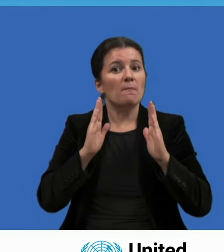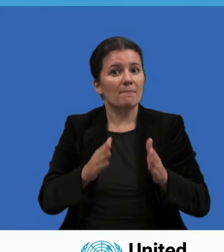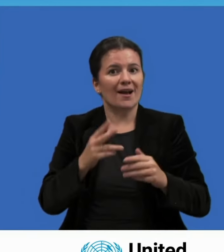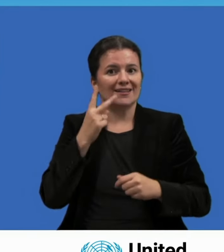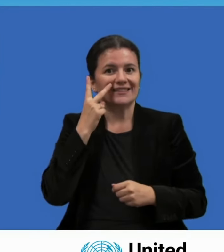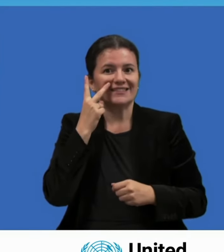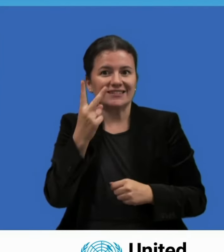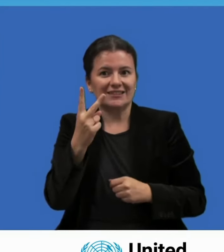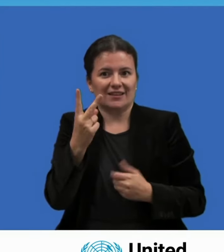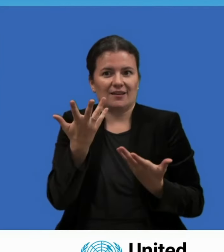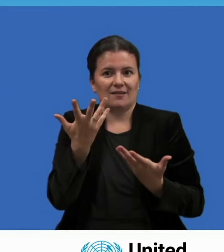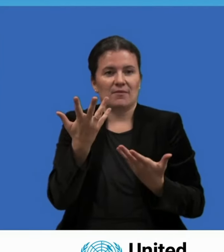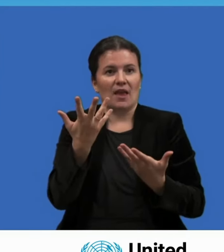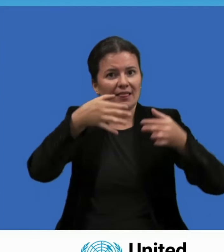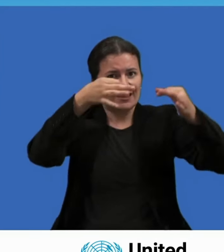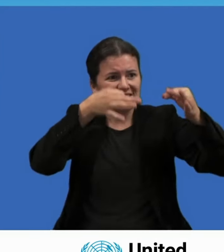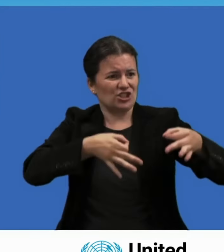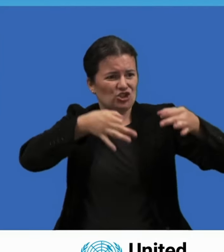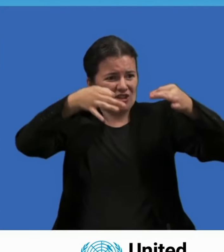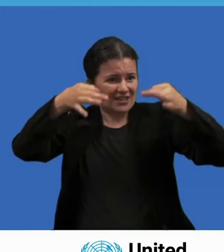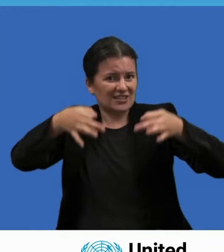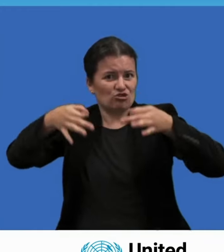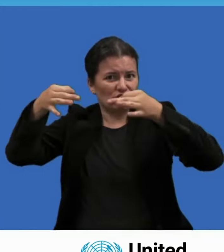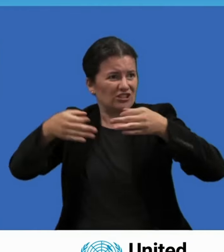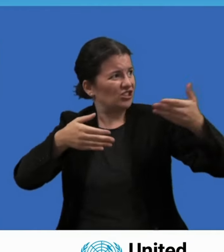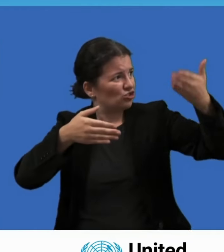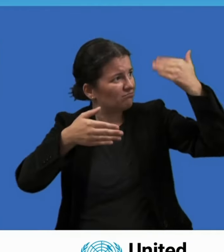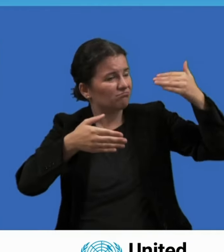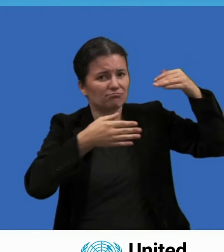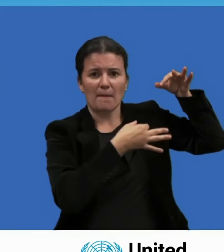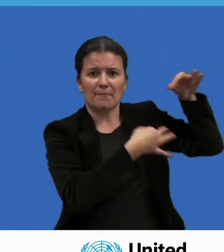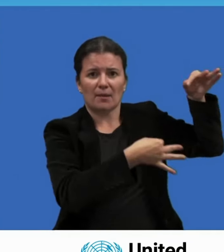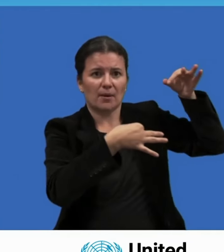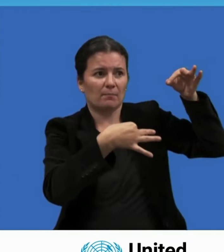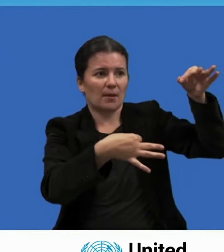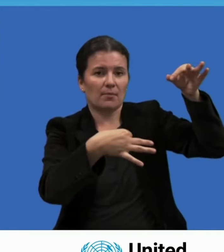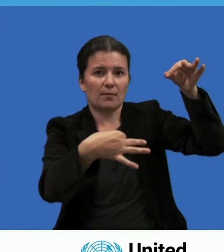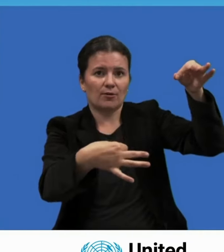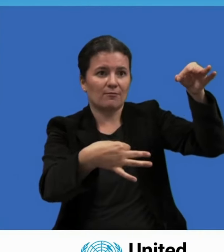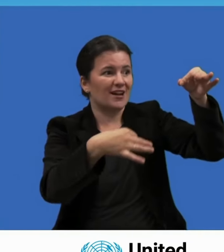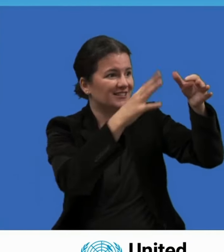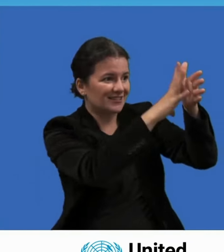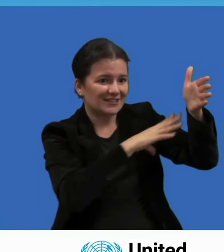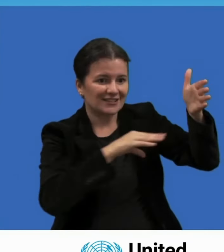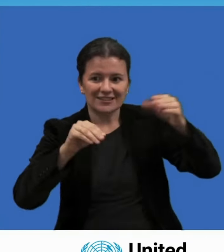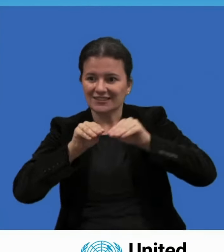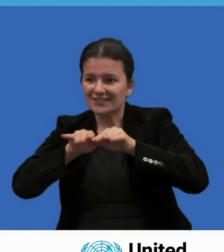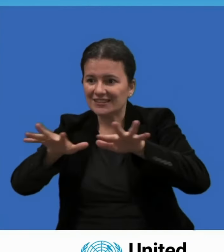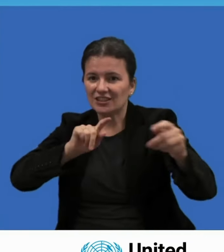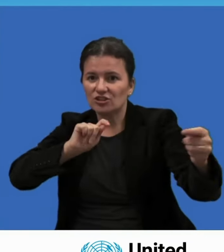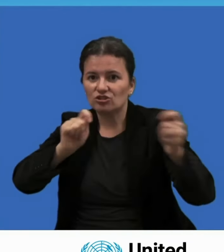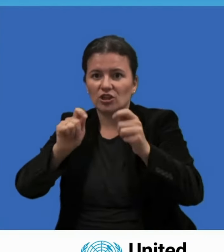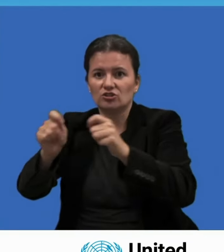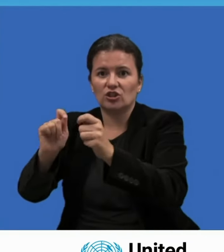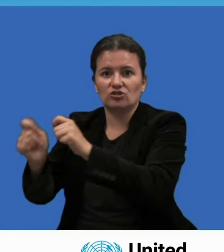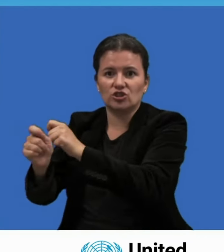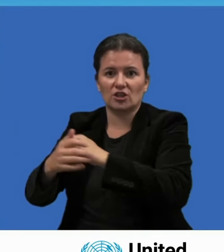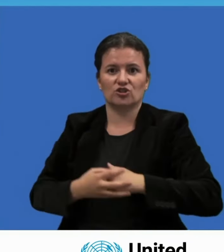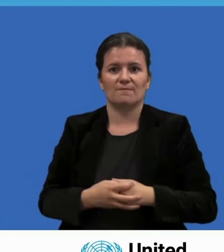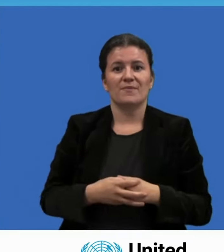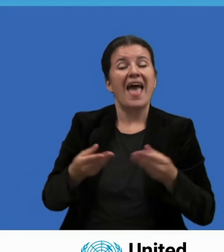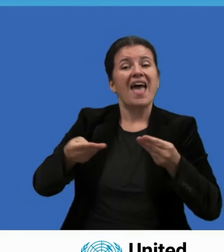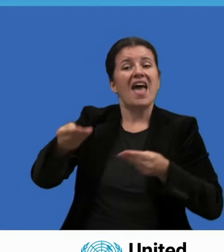vitalidade e o Conselho Econômico e Social foi esvaziado. A legitimidade do Conselho de Segurança